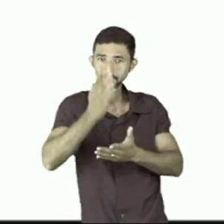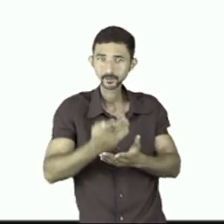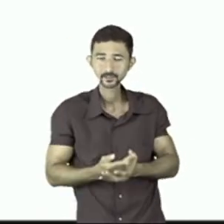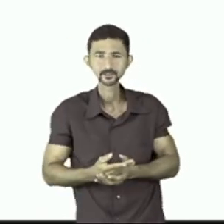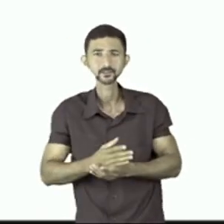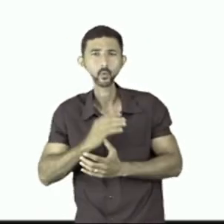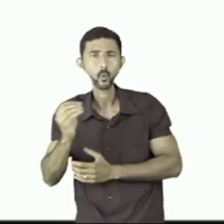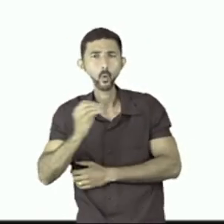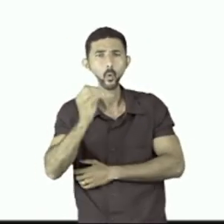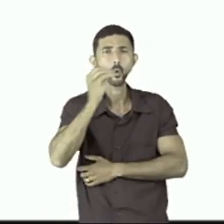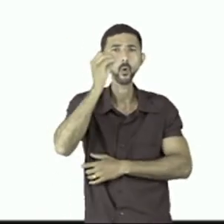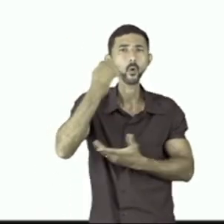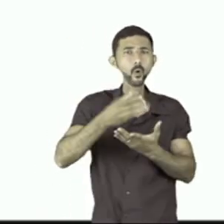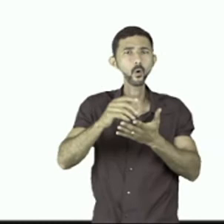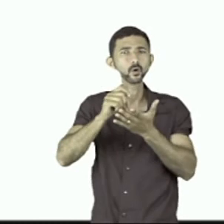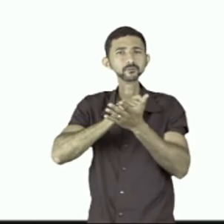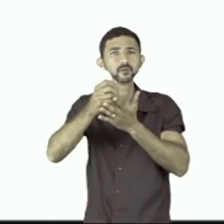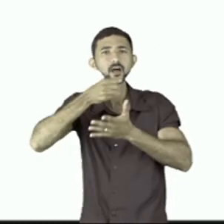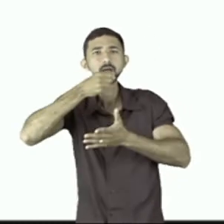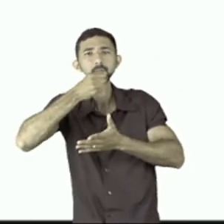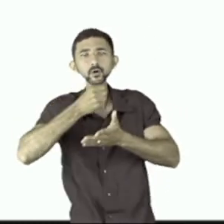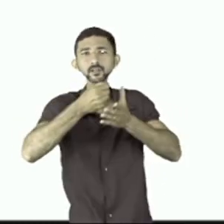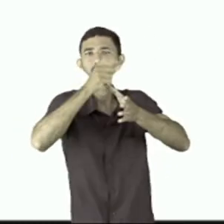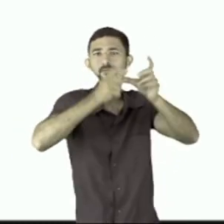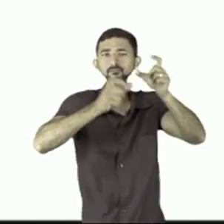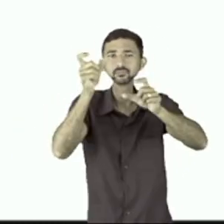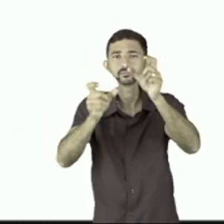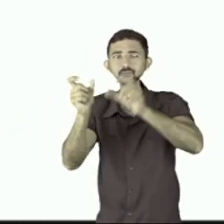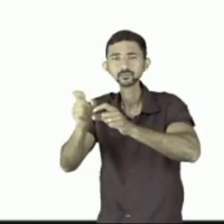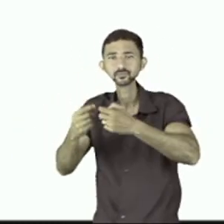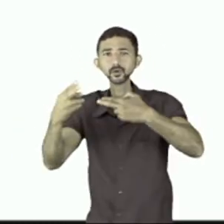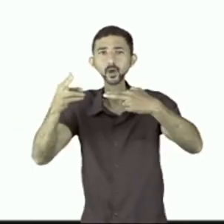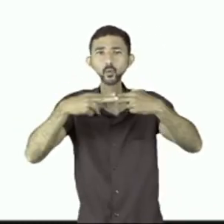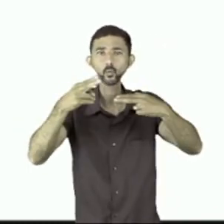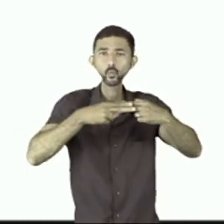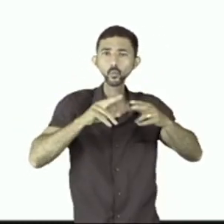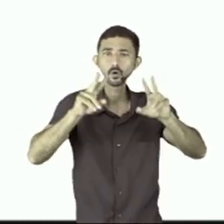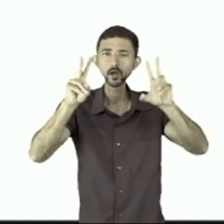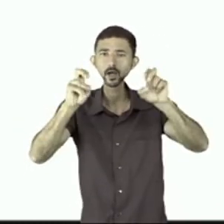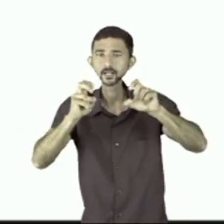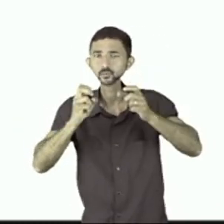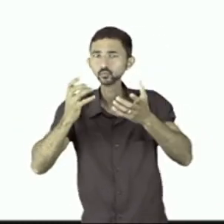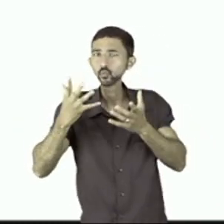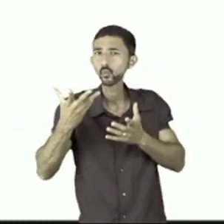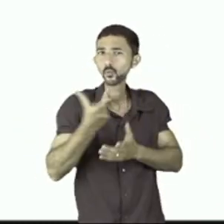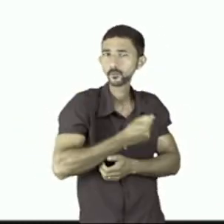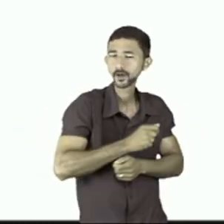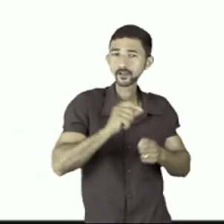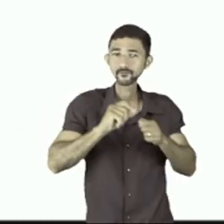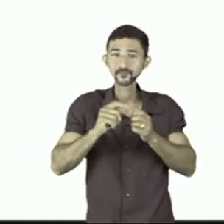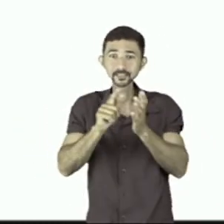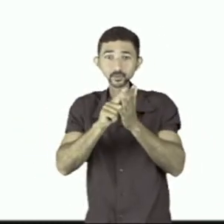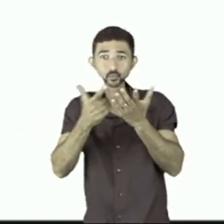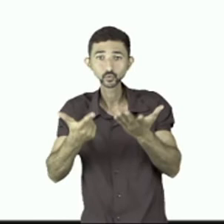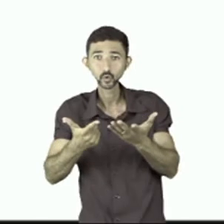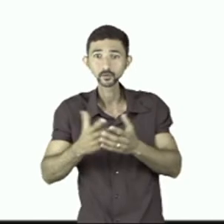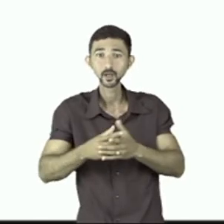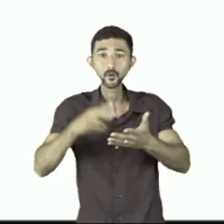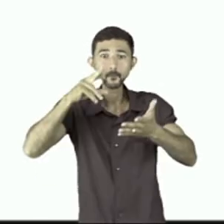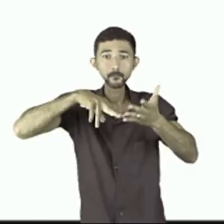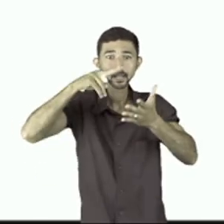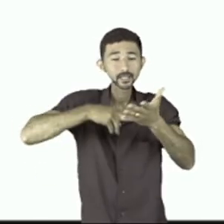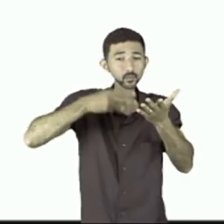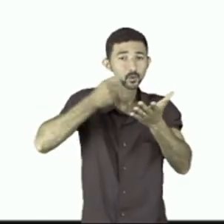excelentes reportagens colunas as mais variadas e um conteúdo dos mais completos fazem deste jornal uma